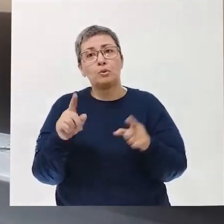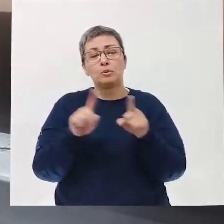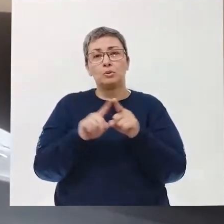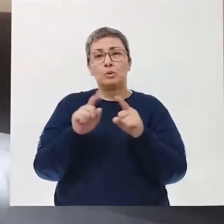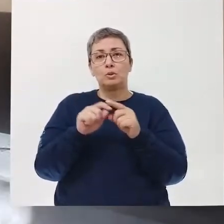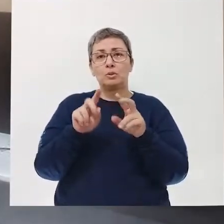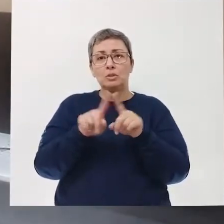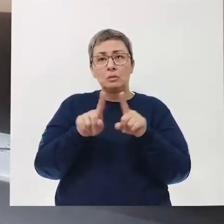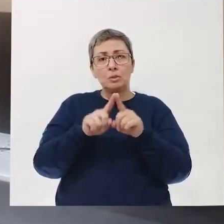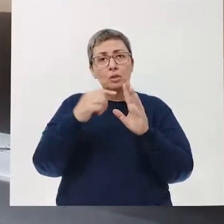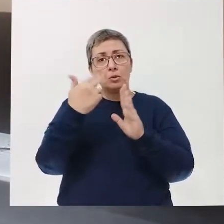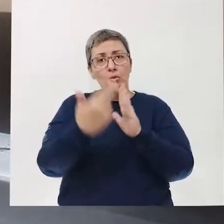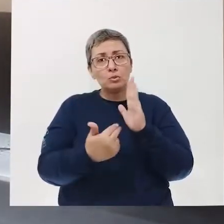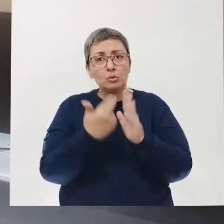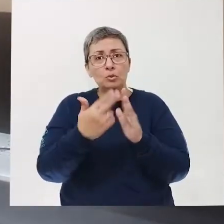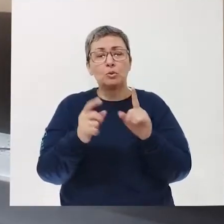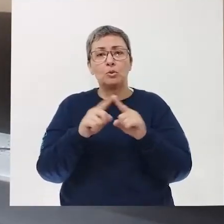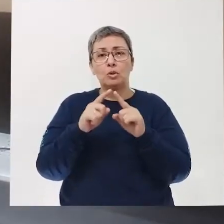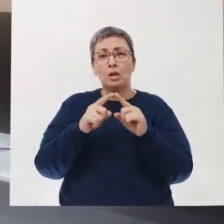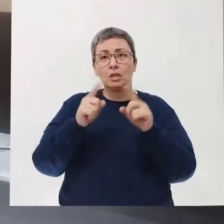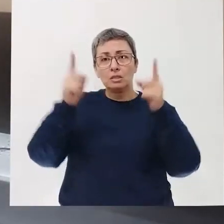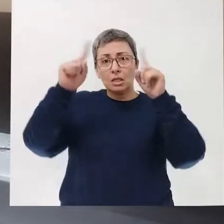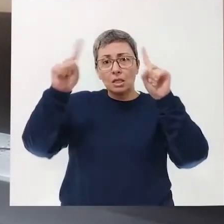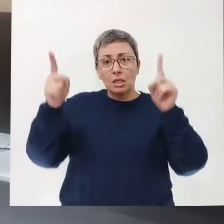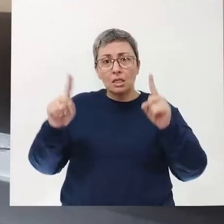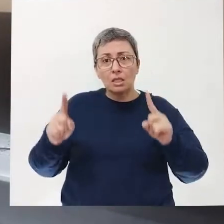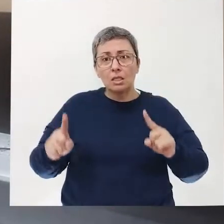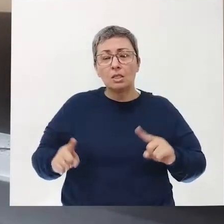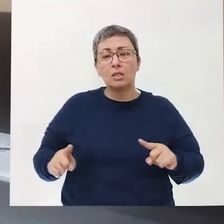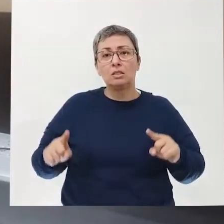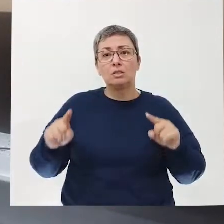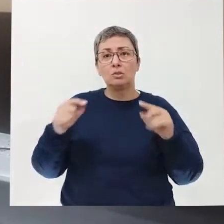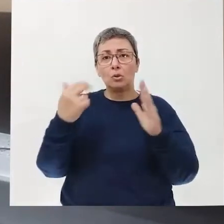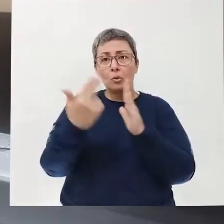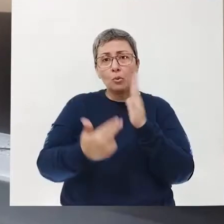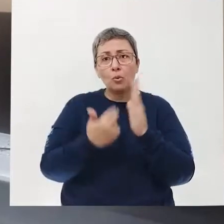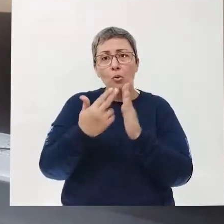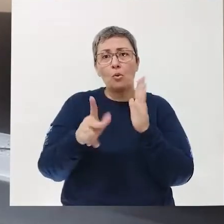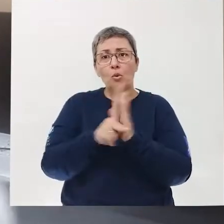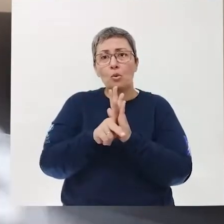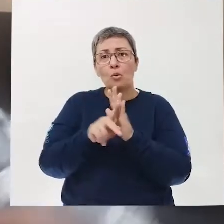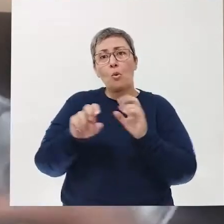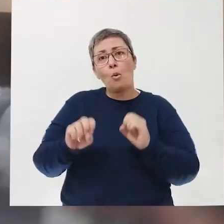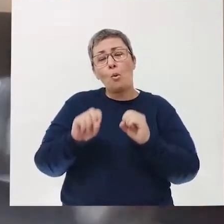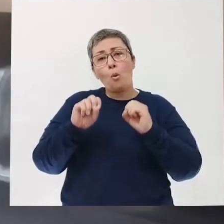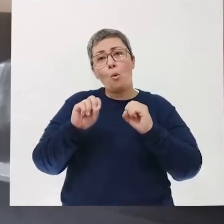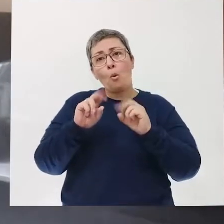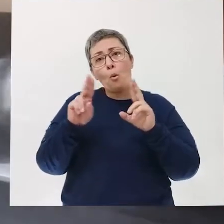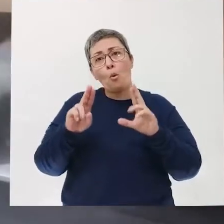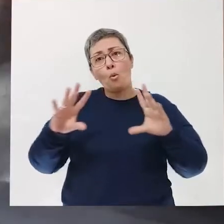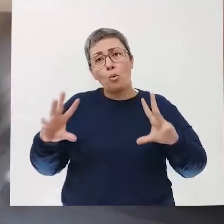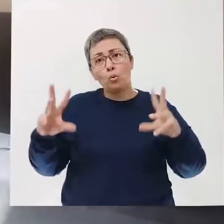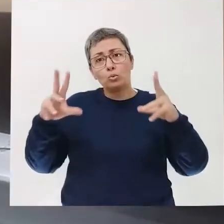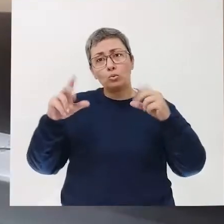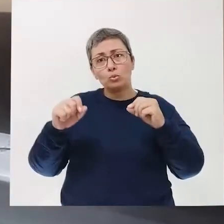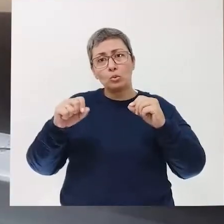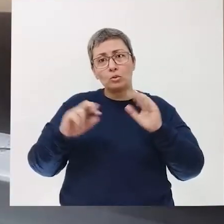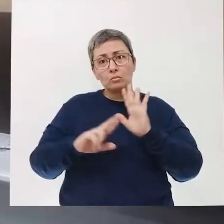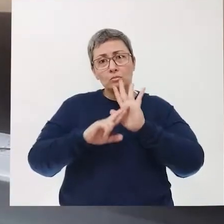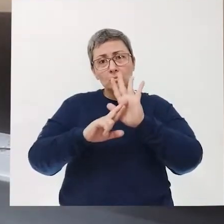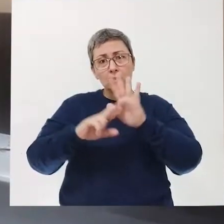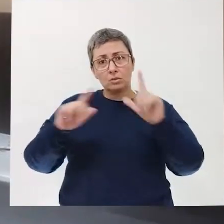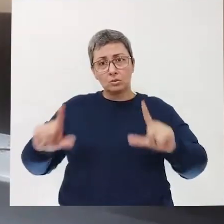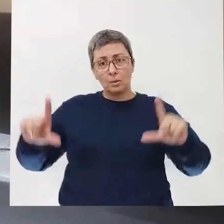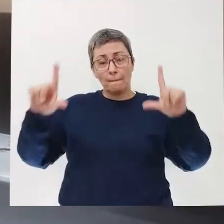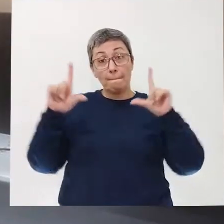através do próprio desenho, através das linhas desse desenho, ou o todo, né? Que o quadro representa.